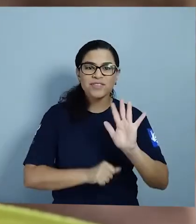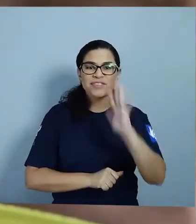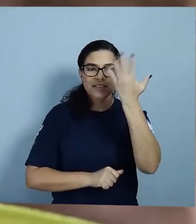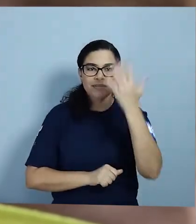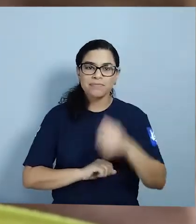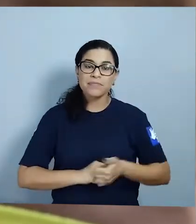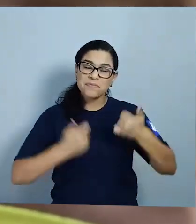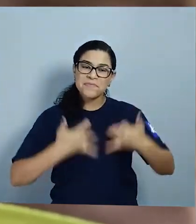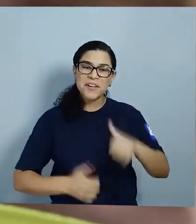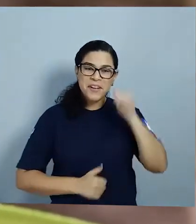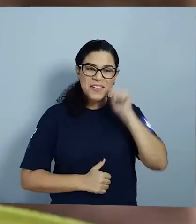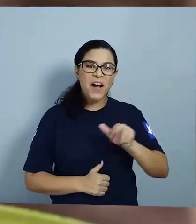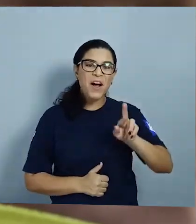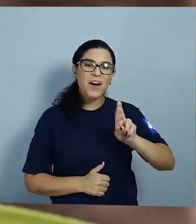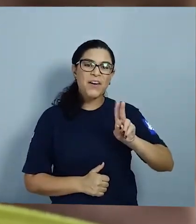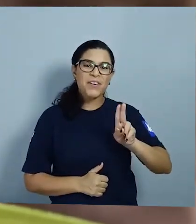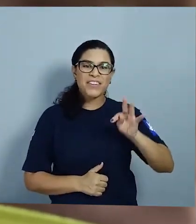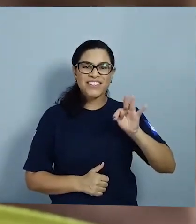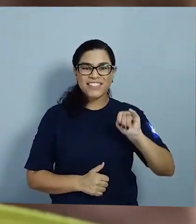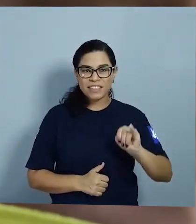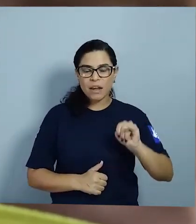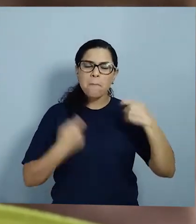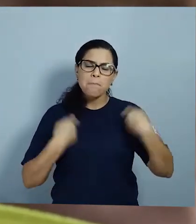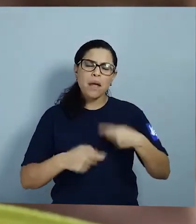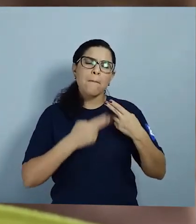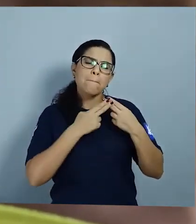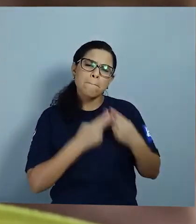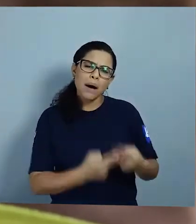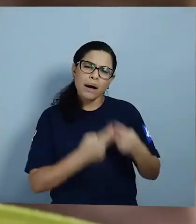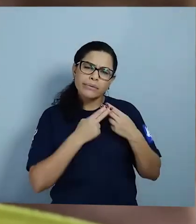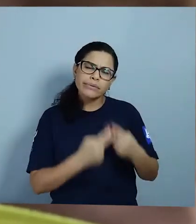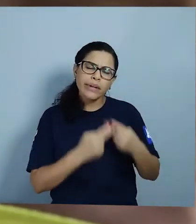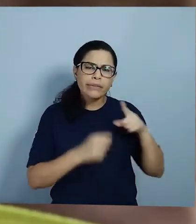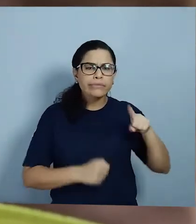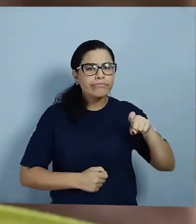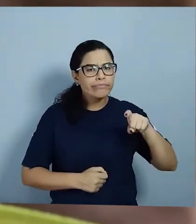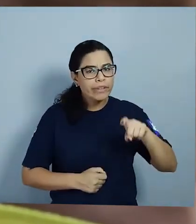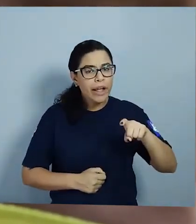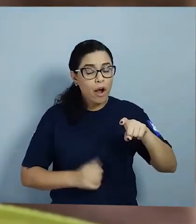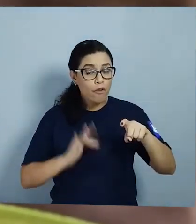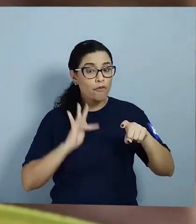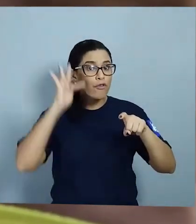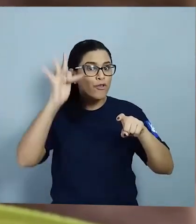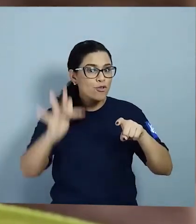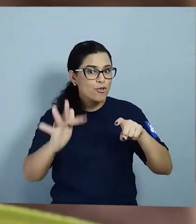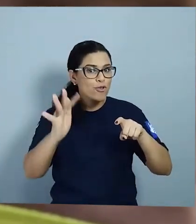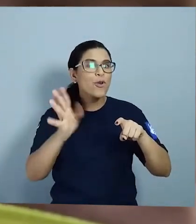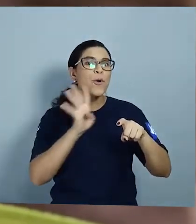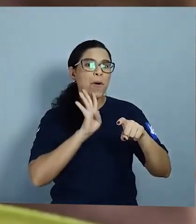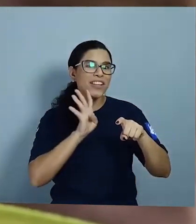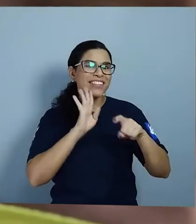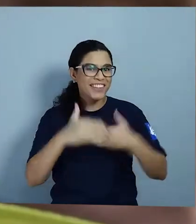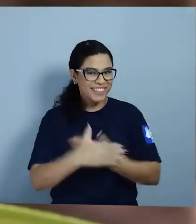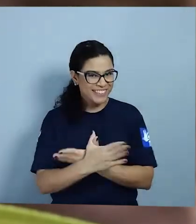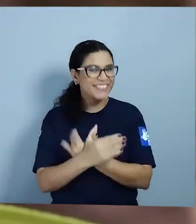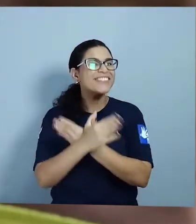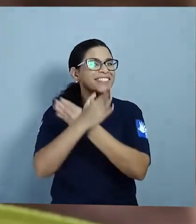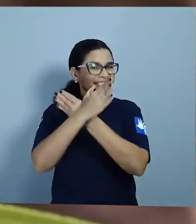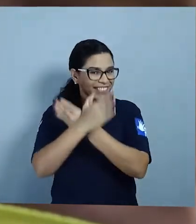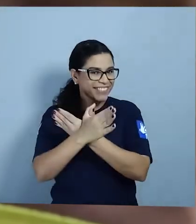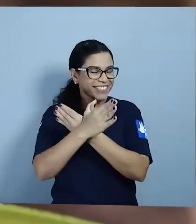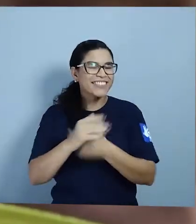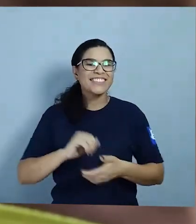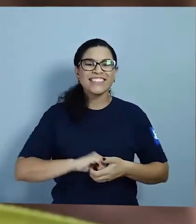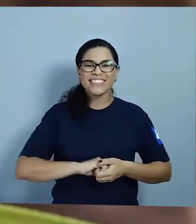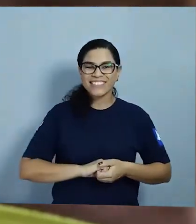Como diz Ruth Rocha É preciso ter paciência com as lagartas Se quisermos conhecer as borboletas Tem